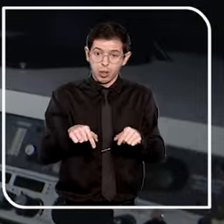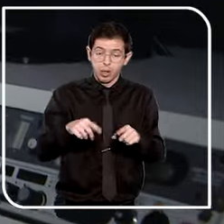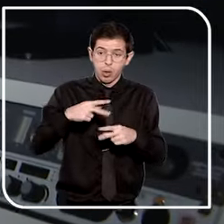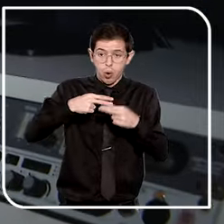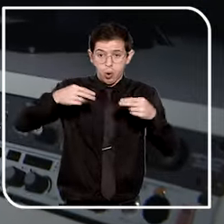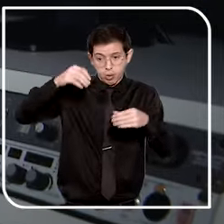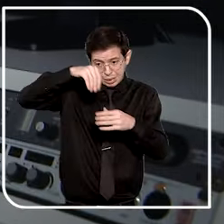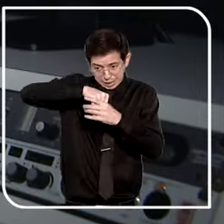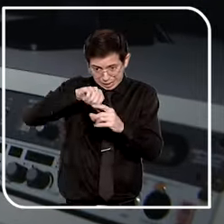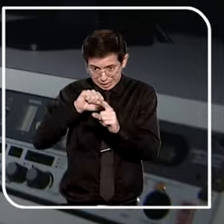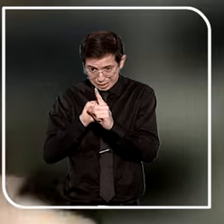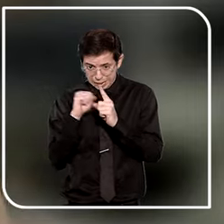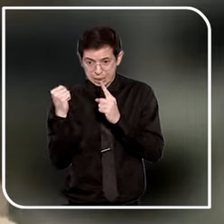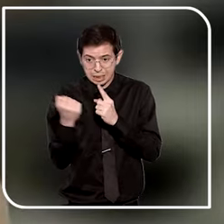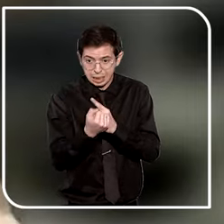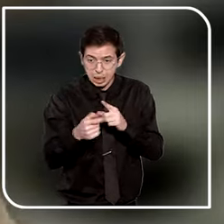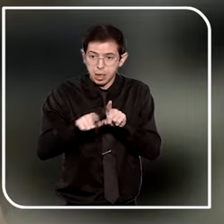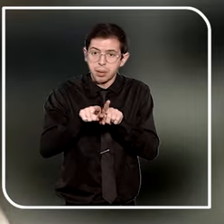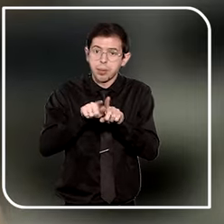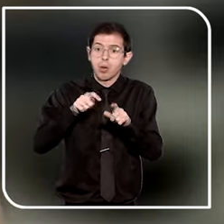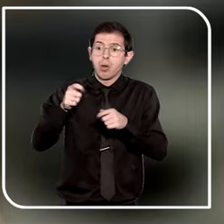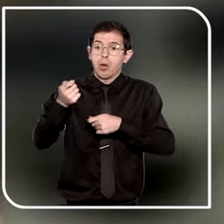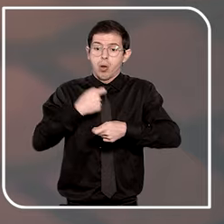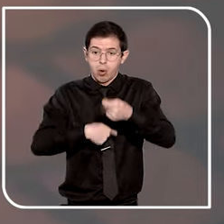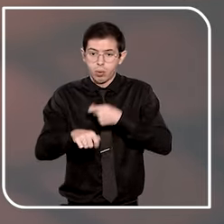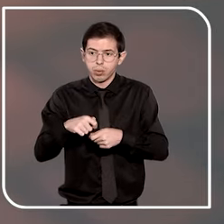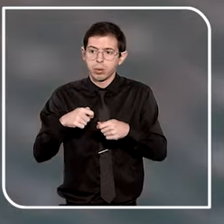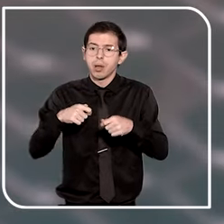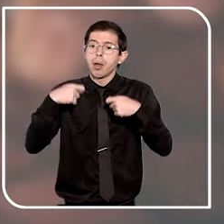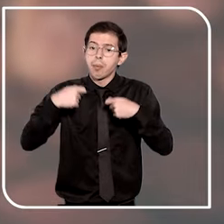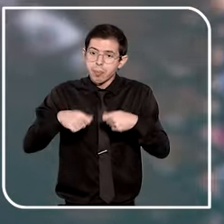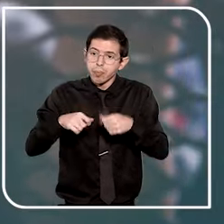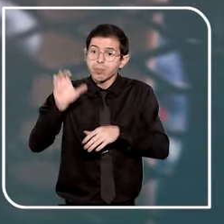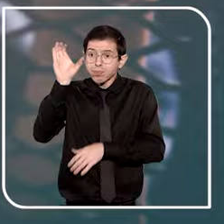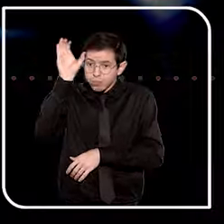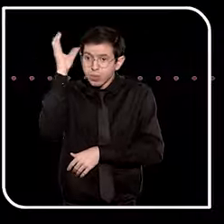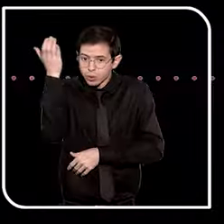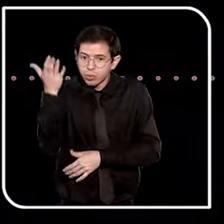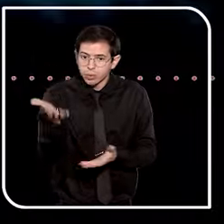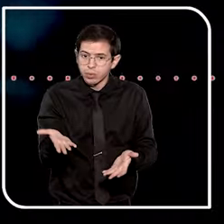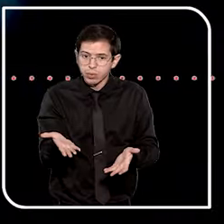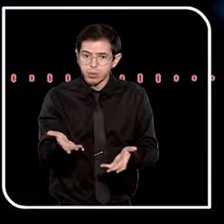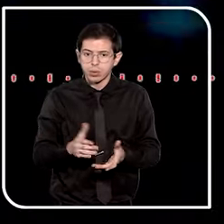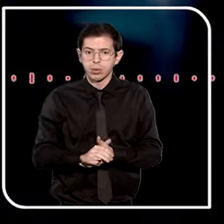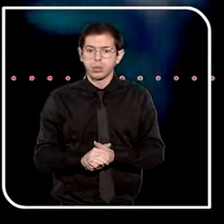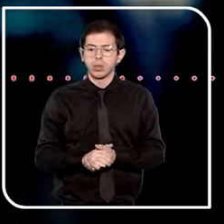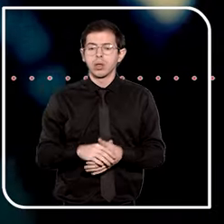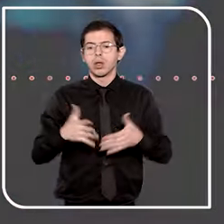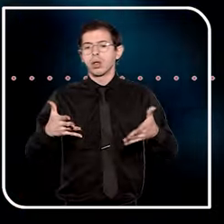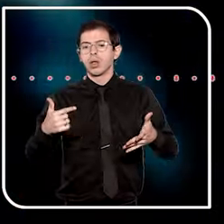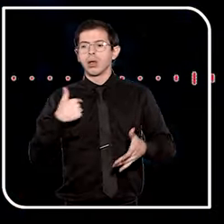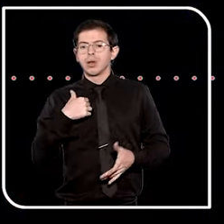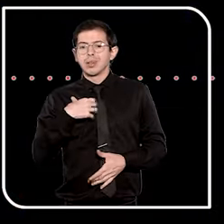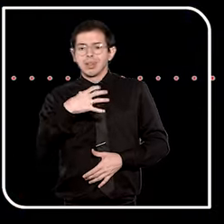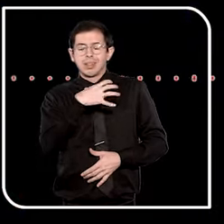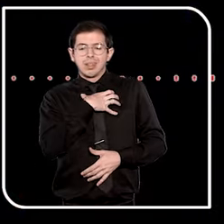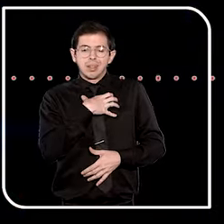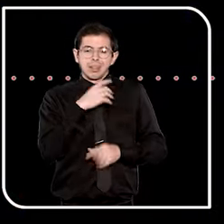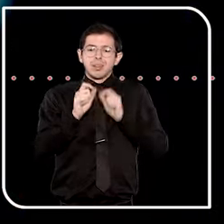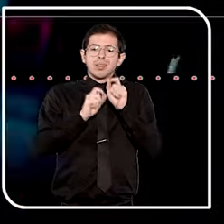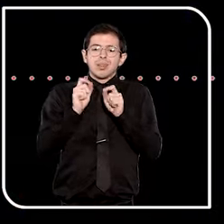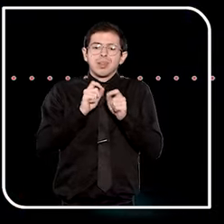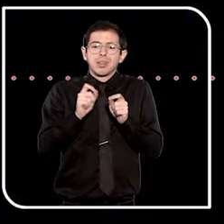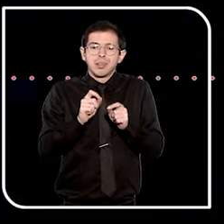sociais e econômicos que precisamos enfrentar. E assim, eu fui com um sentimento de